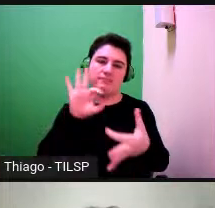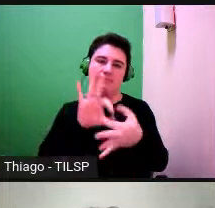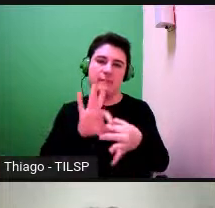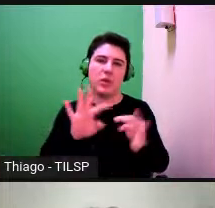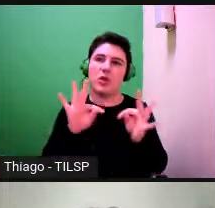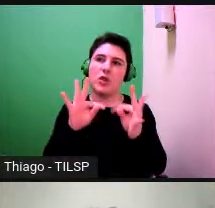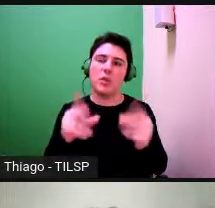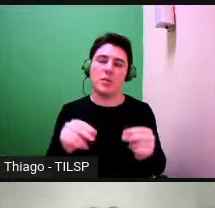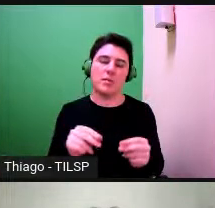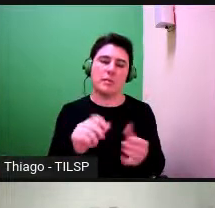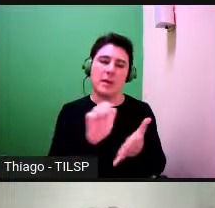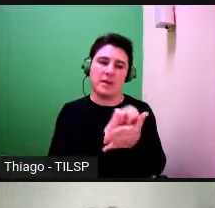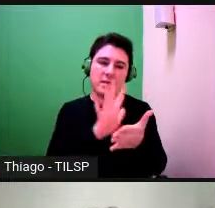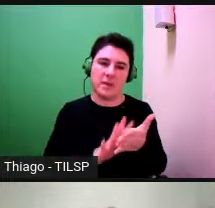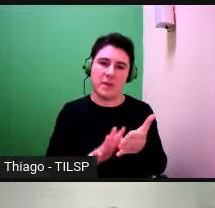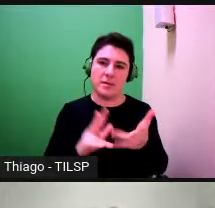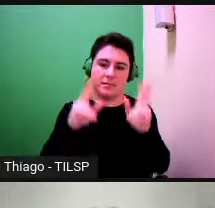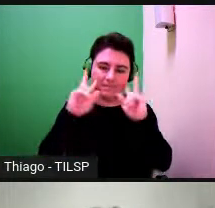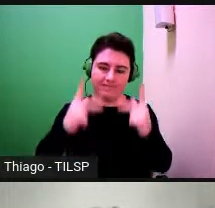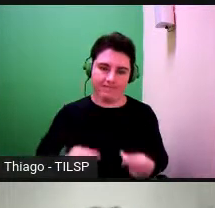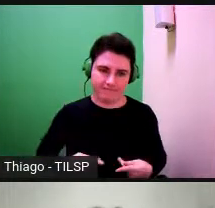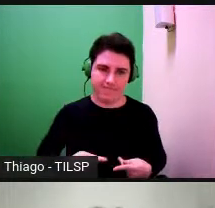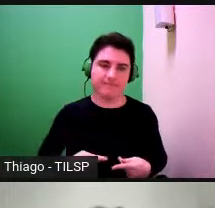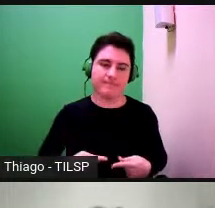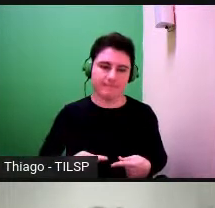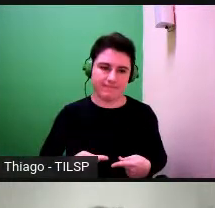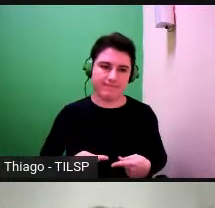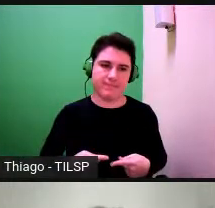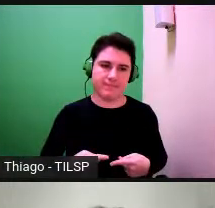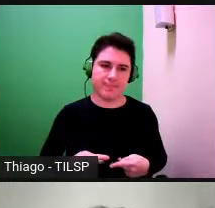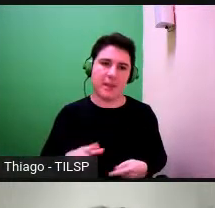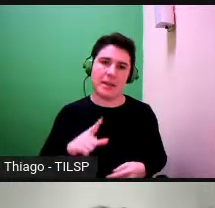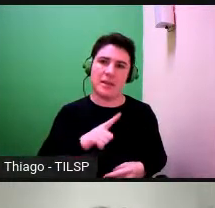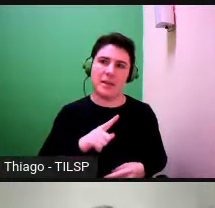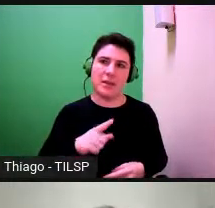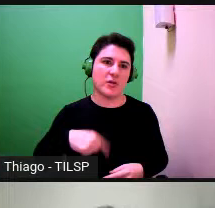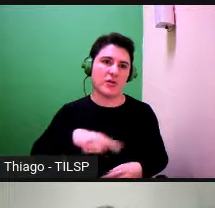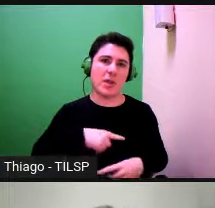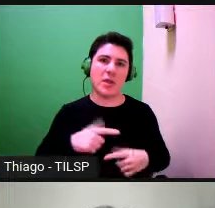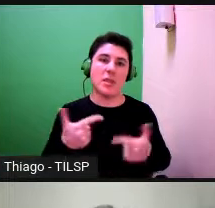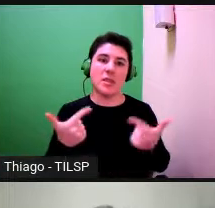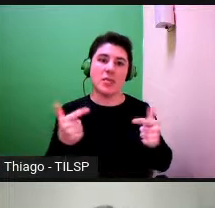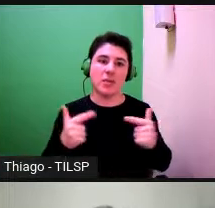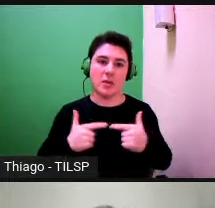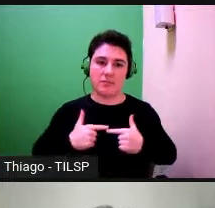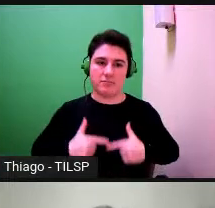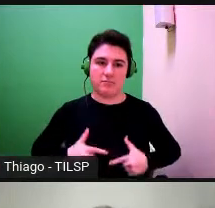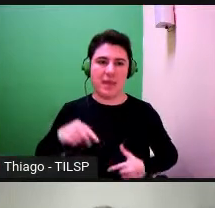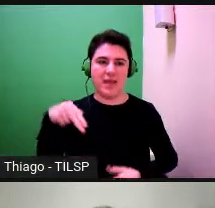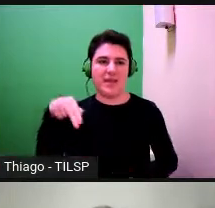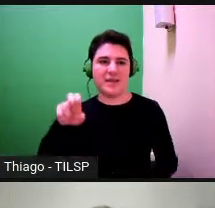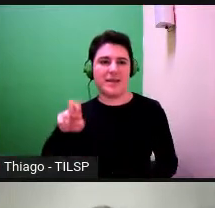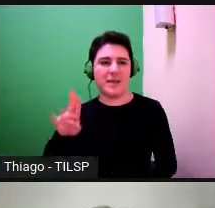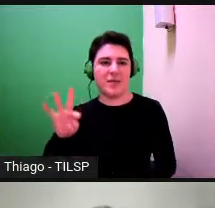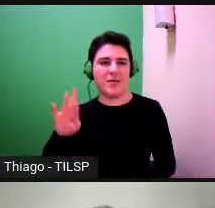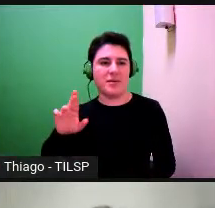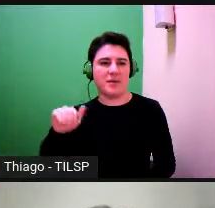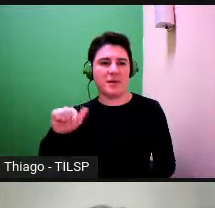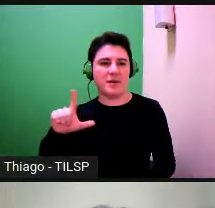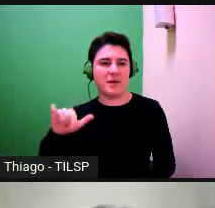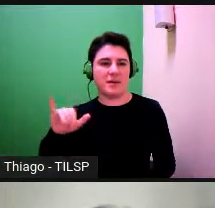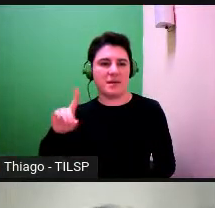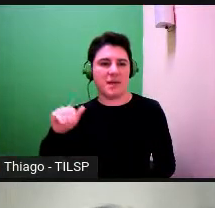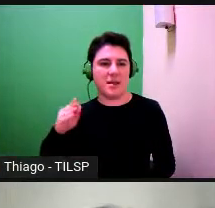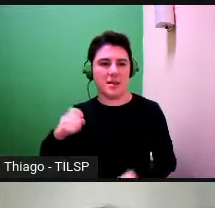humana na medida em que não há neutralidades, em que tudo o que se faz de alguma forma é uma tomada de